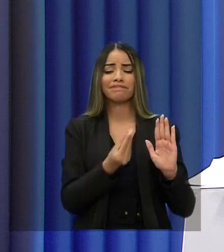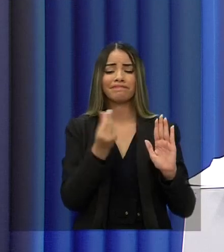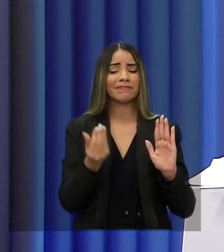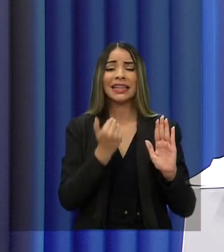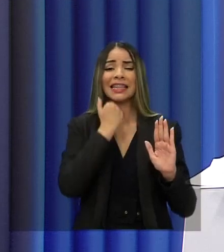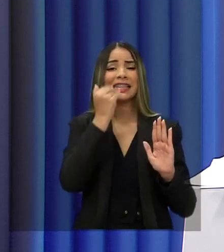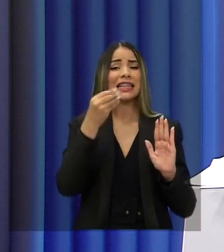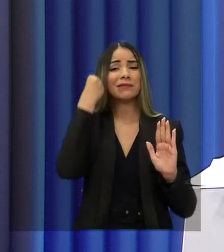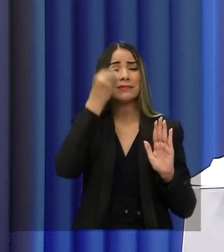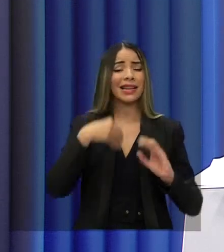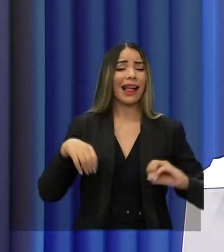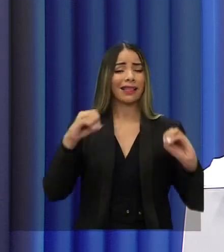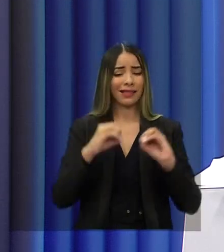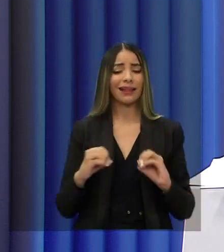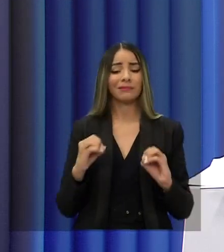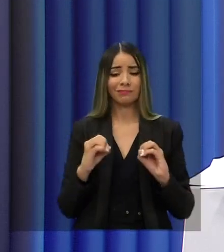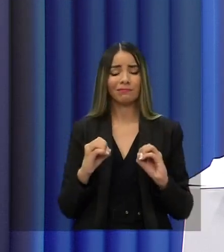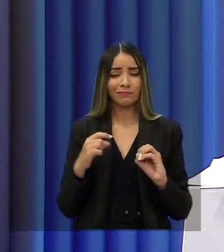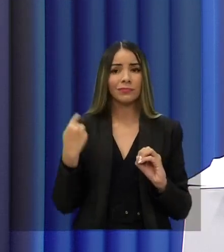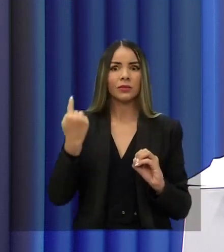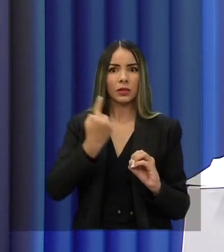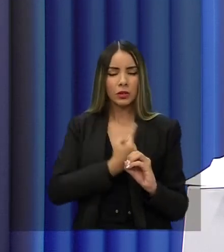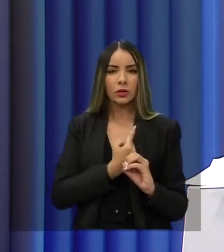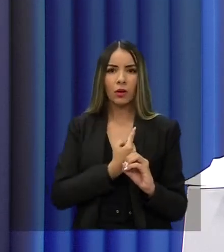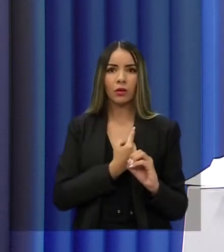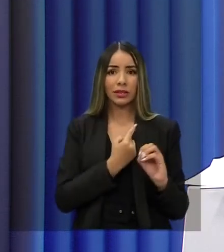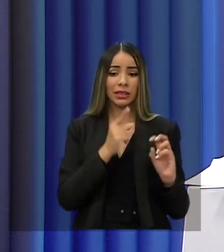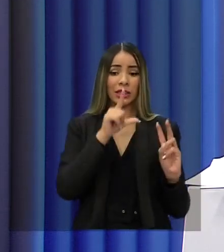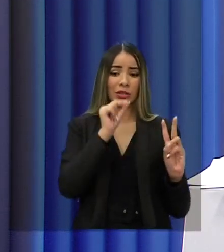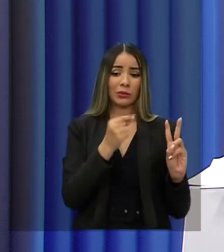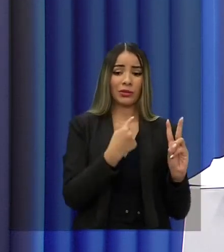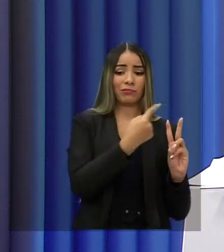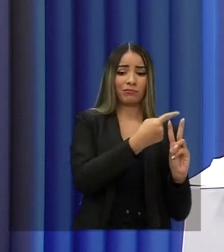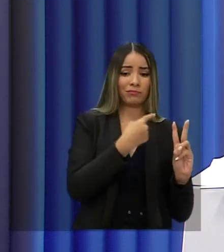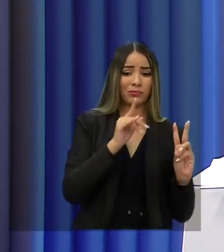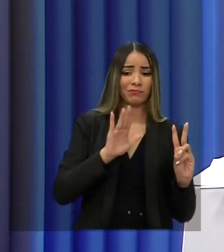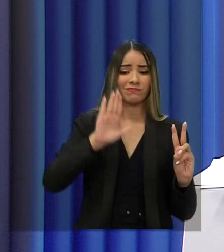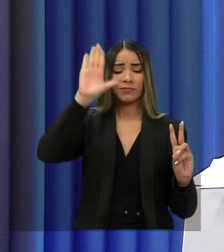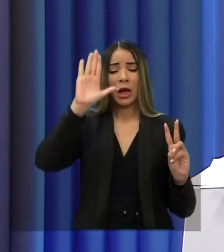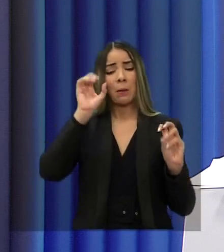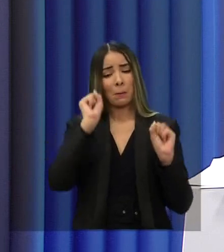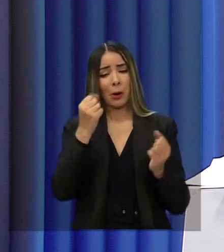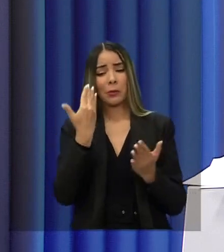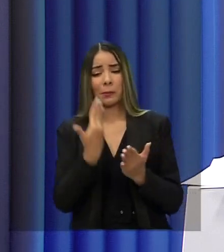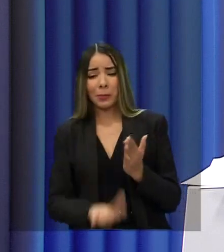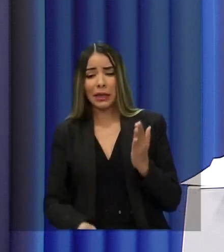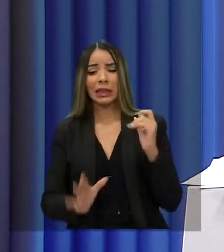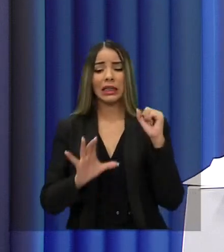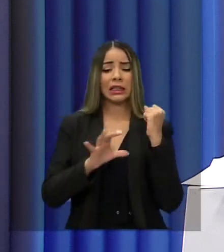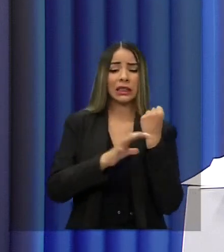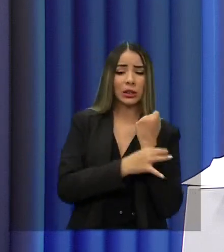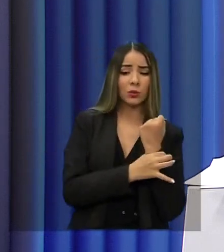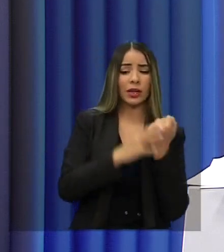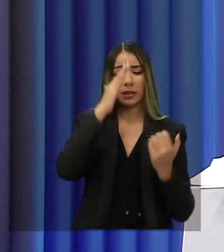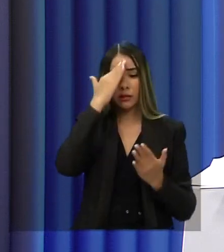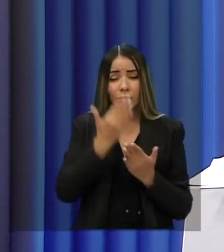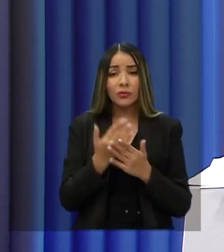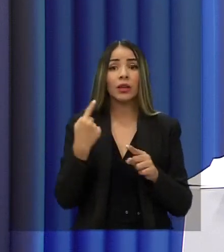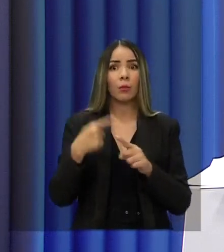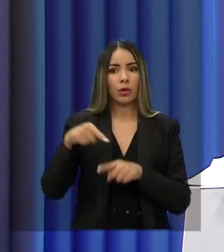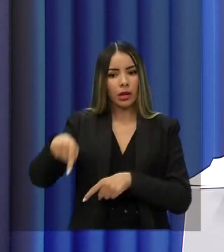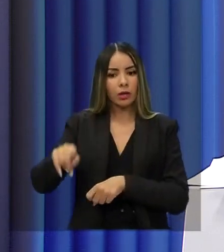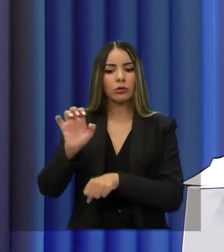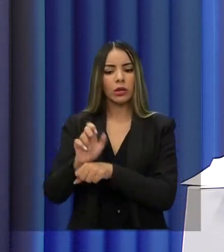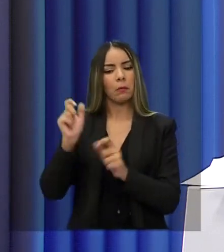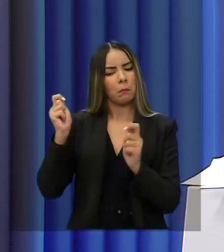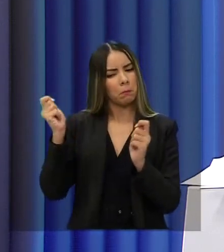administrativa. A gente pode, em eleger um deles, perder segurança e confiança, porque esse Estado pode mais. E